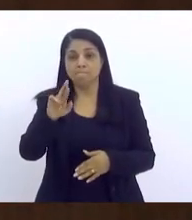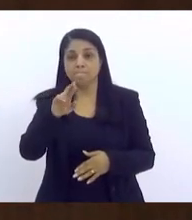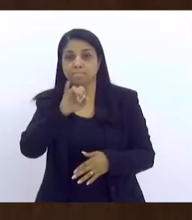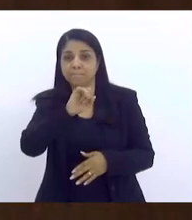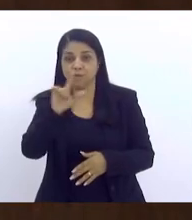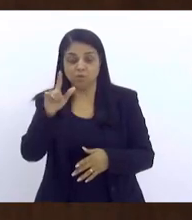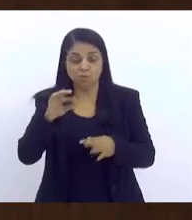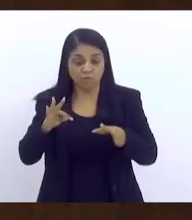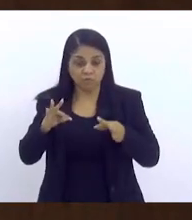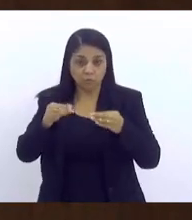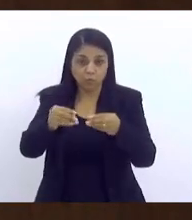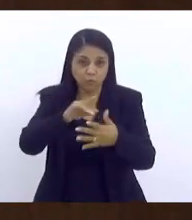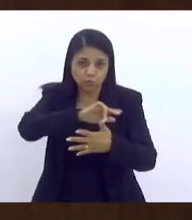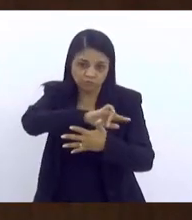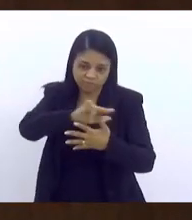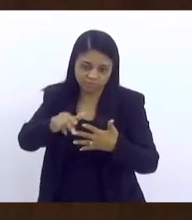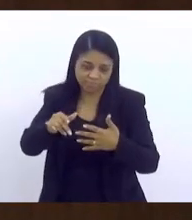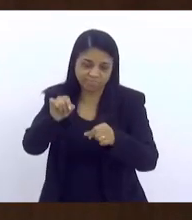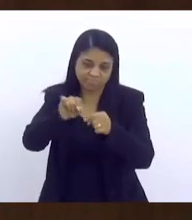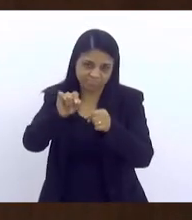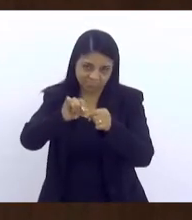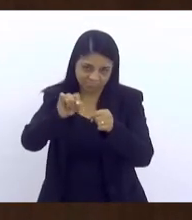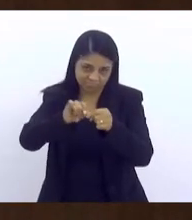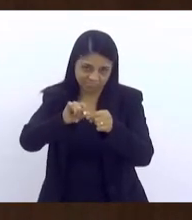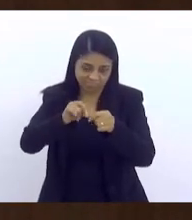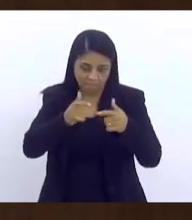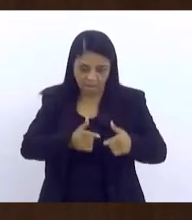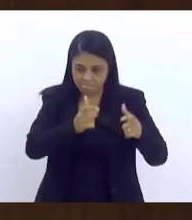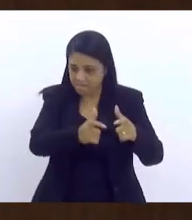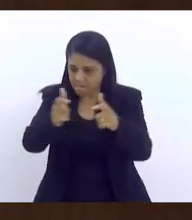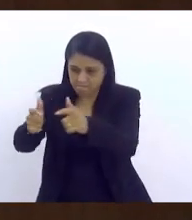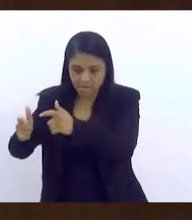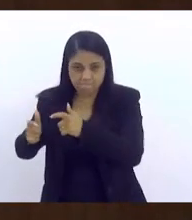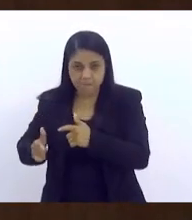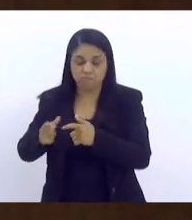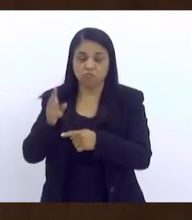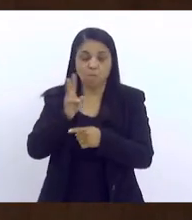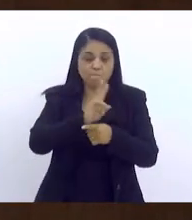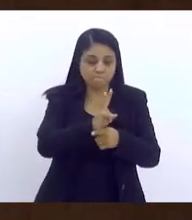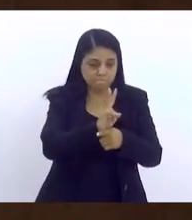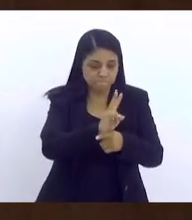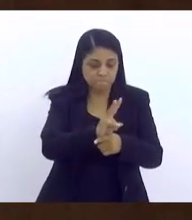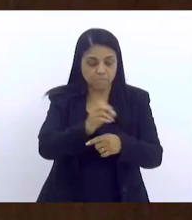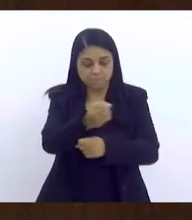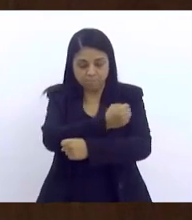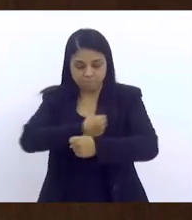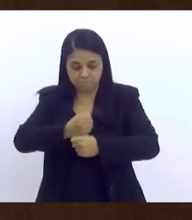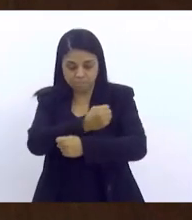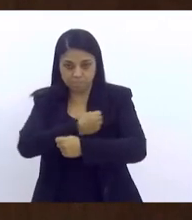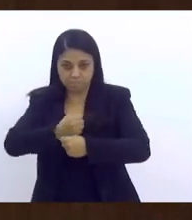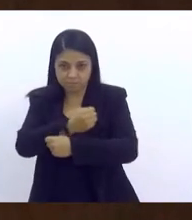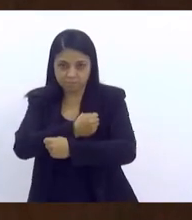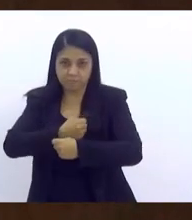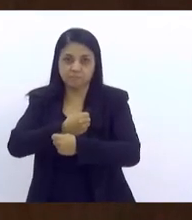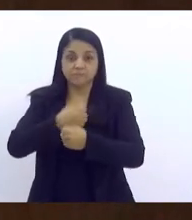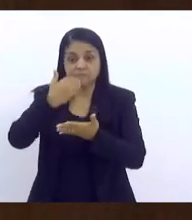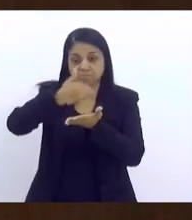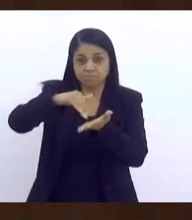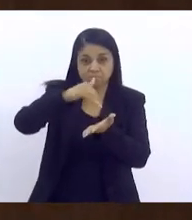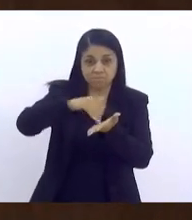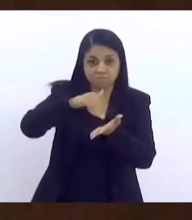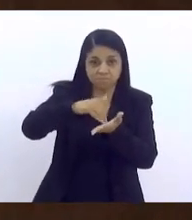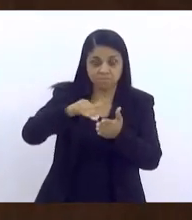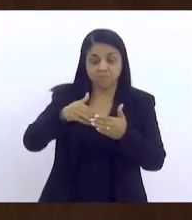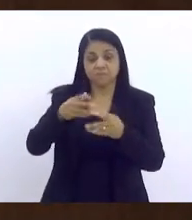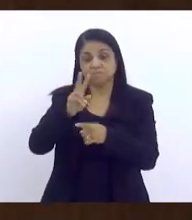escola, que eu sou inspetora, merendeira, porteira e secretária. Então,